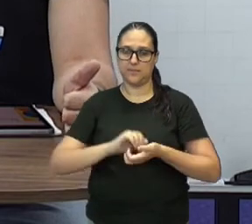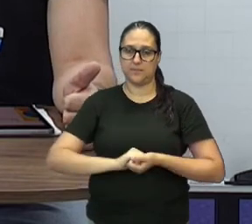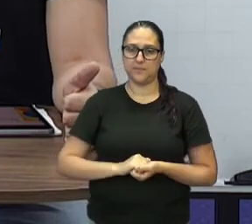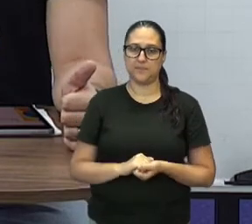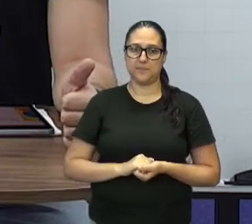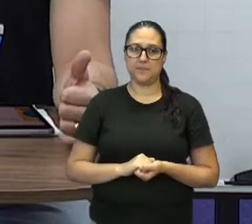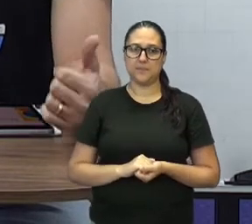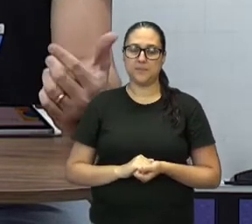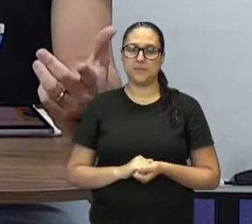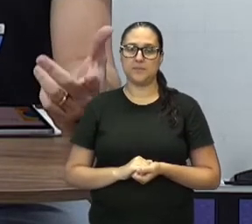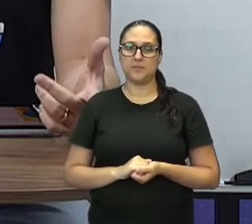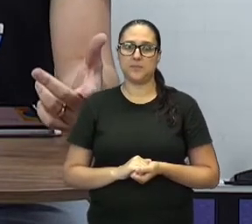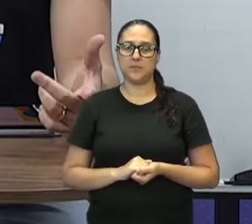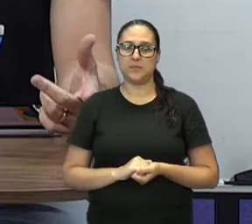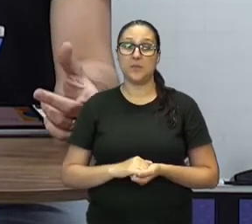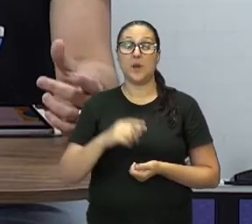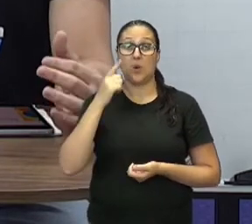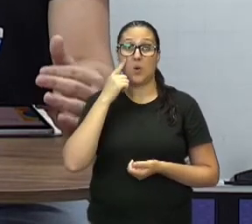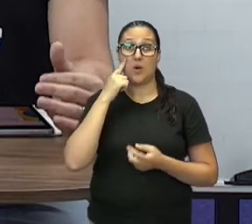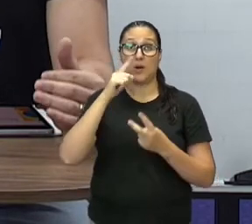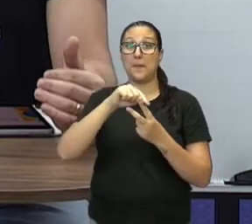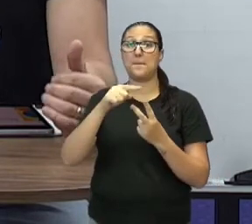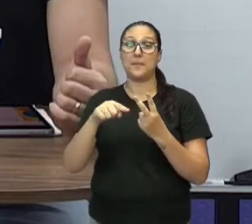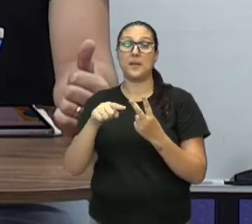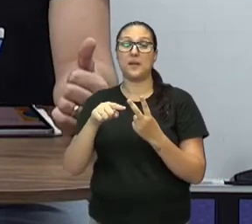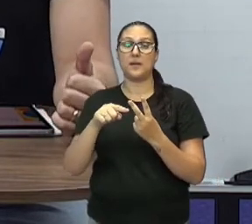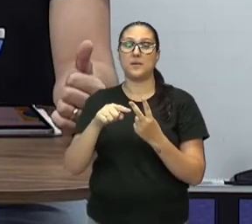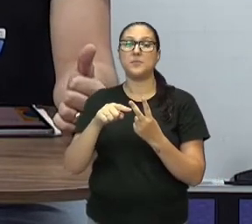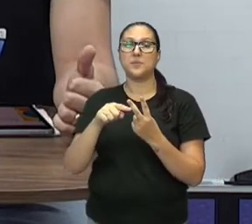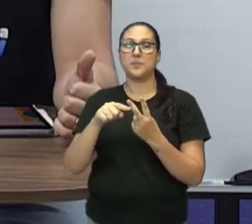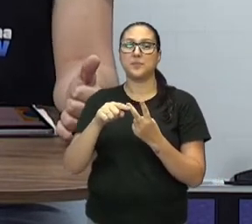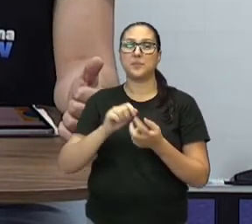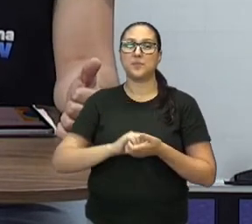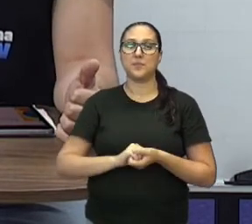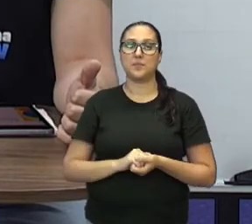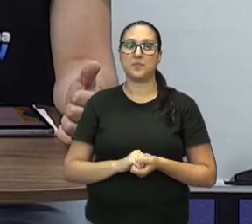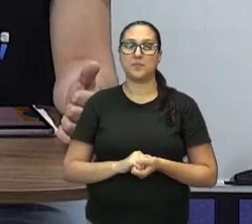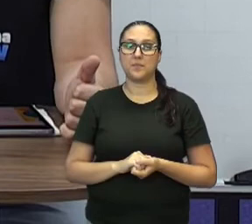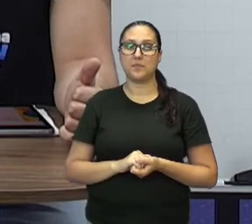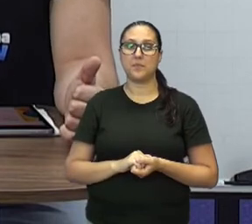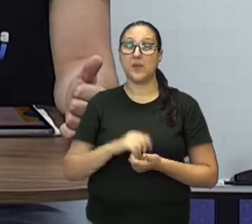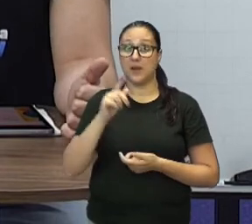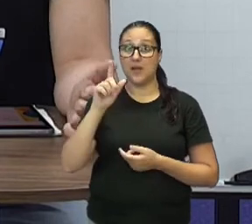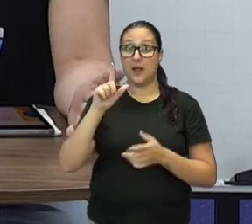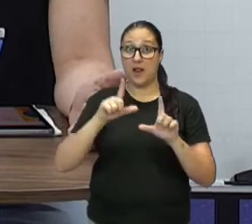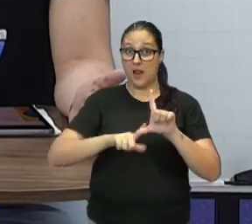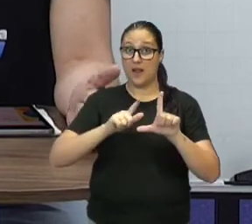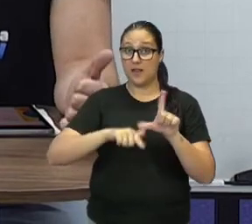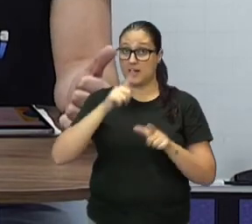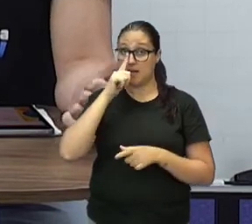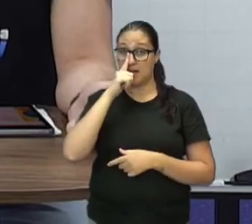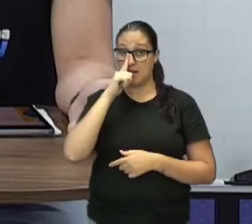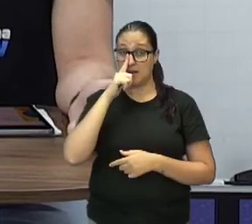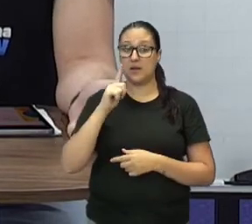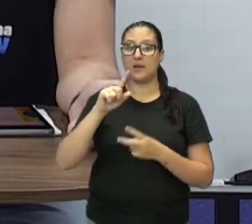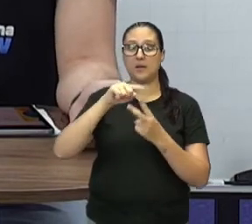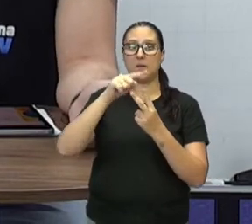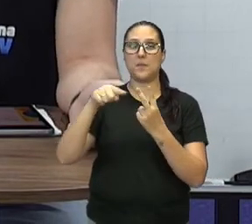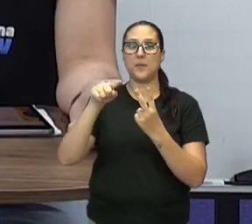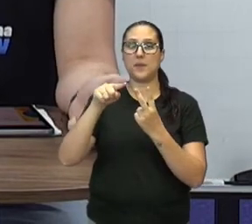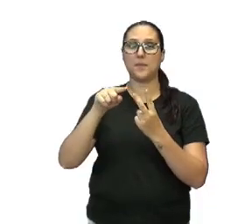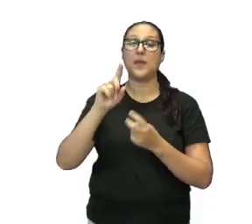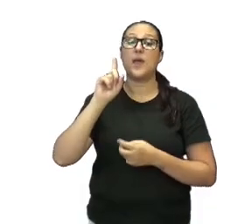Olha lá, o número π, representado por essa letra grega, que está aparecendo aqui para vocês, é um número irracional,